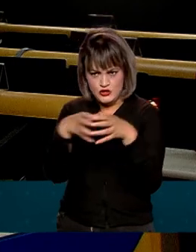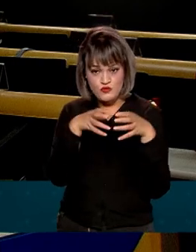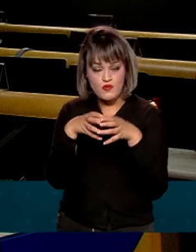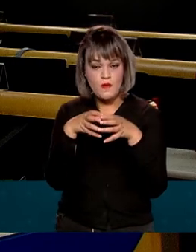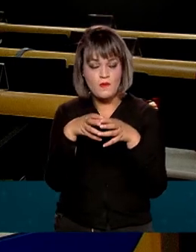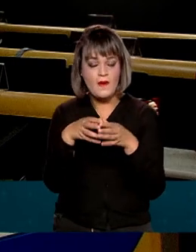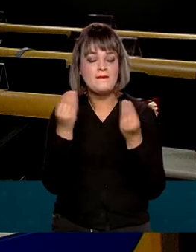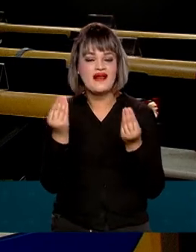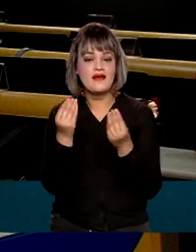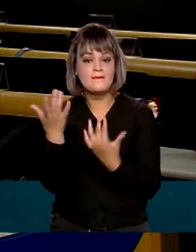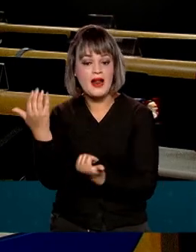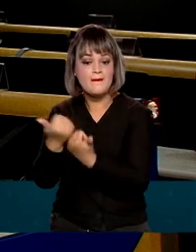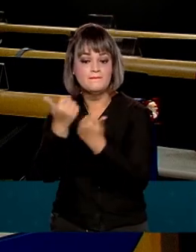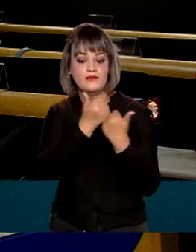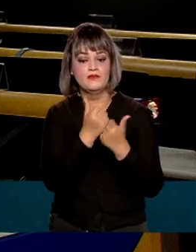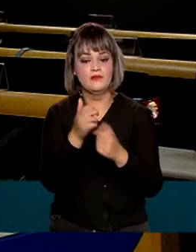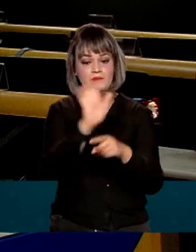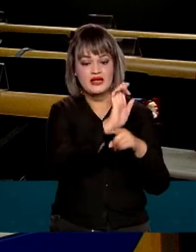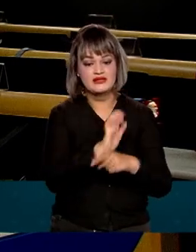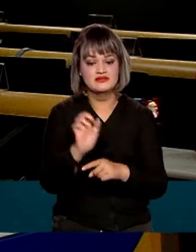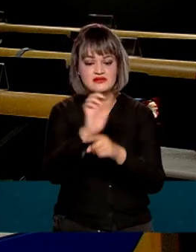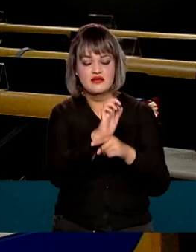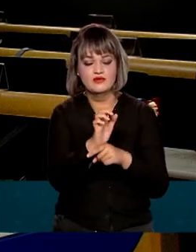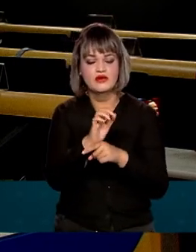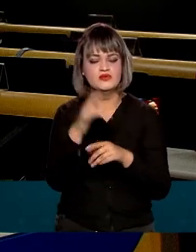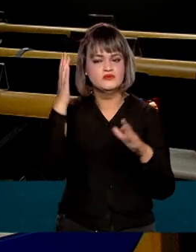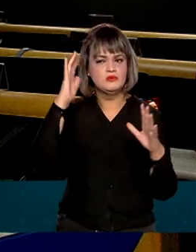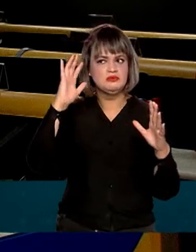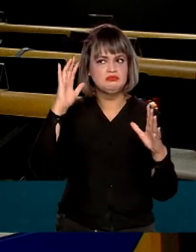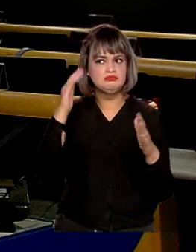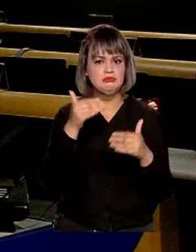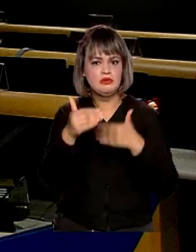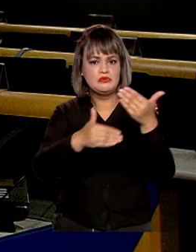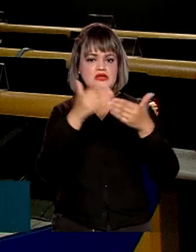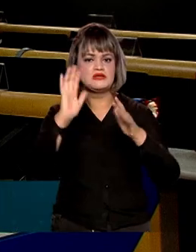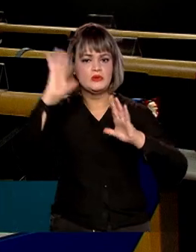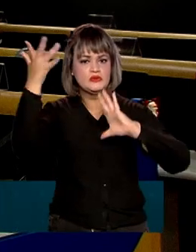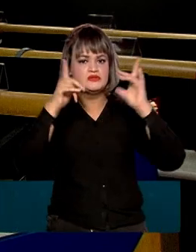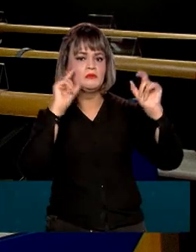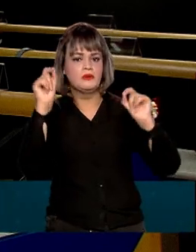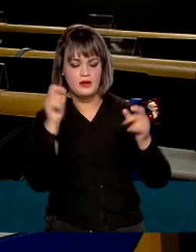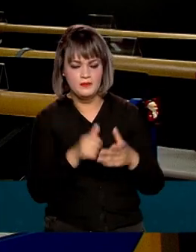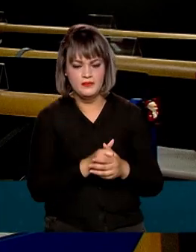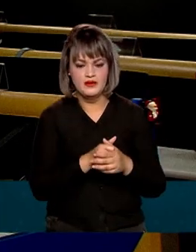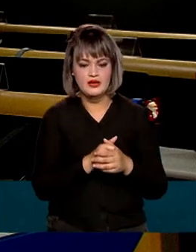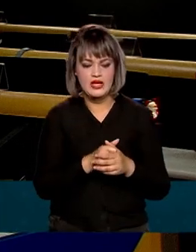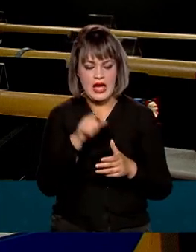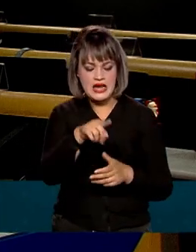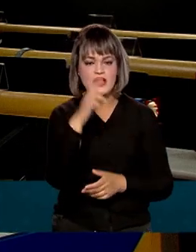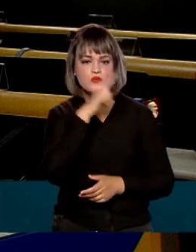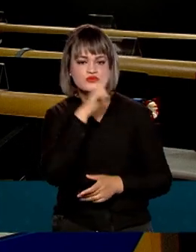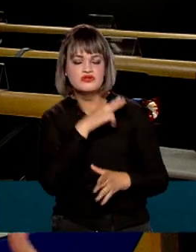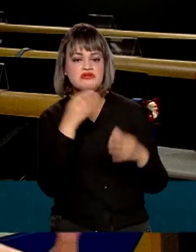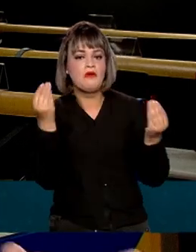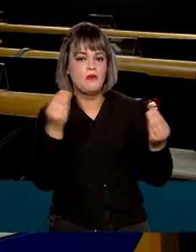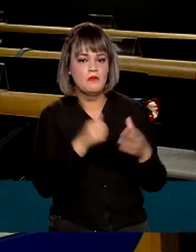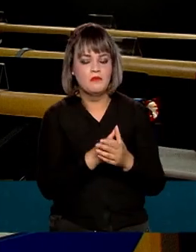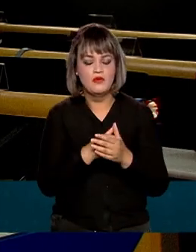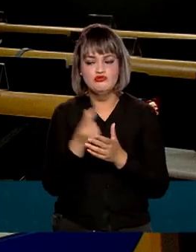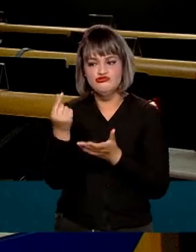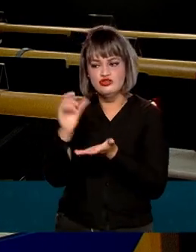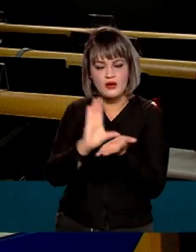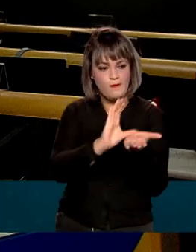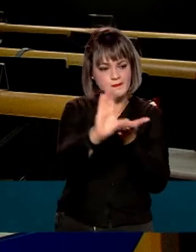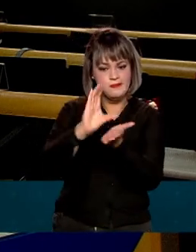servem como apoio para os estados tirarem dúvidas sobre alguns processos, como reconhecimento de situação de emergência, repasse de